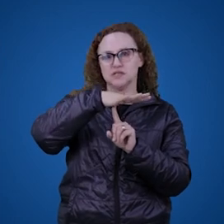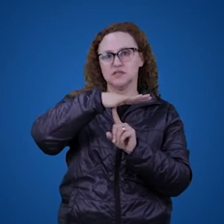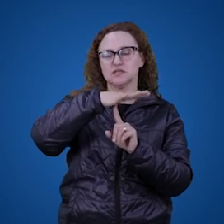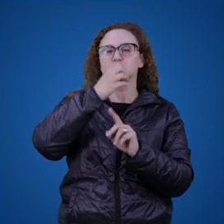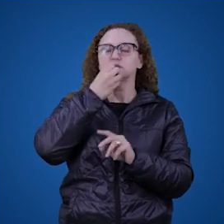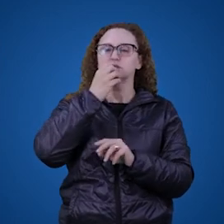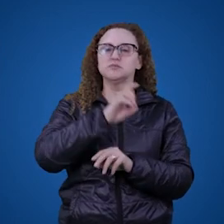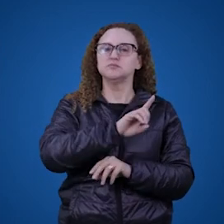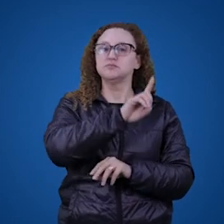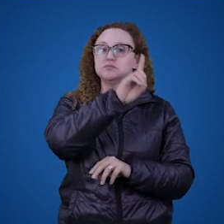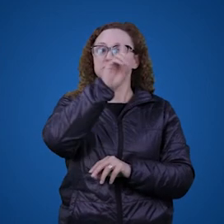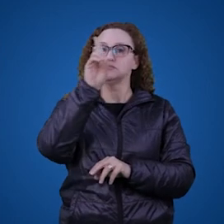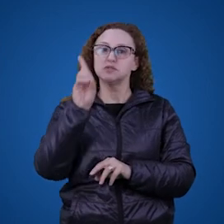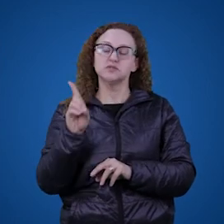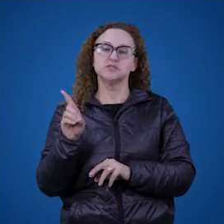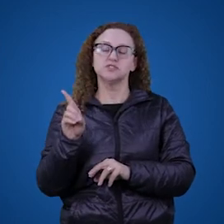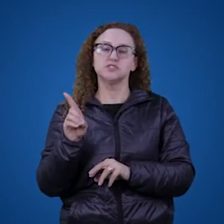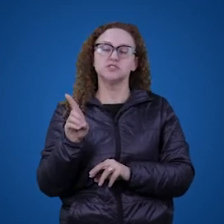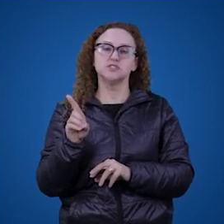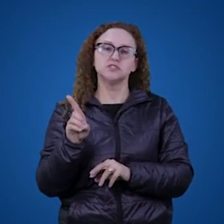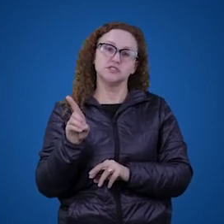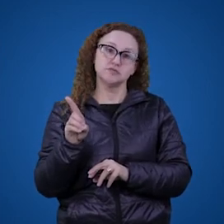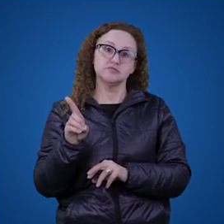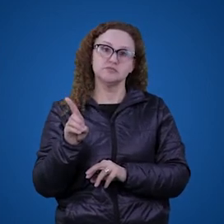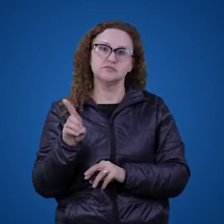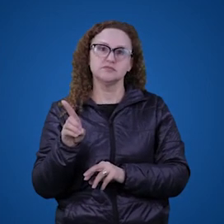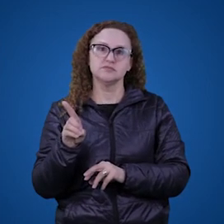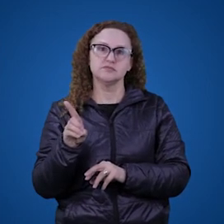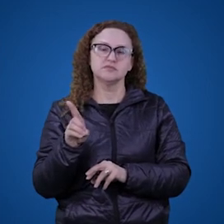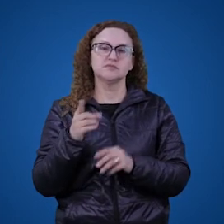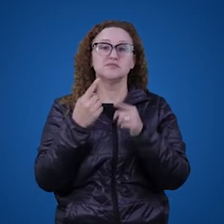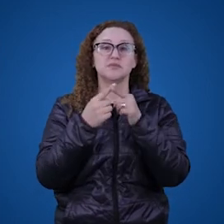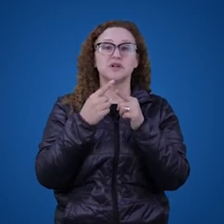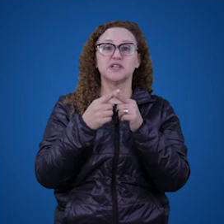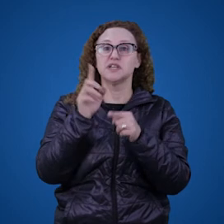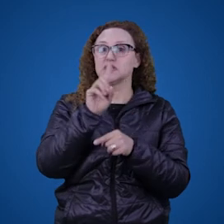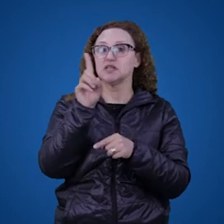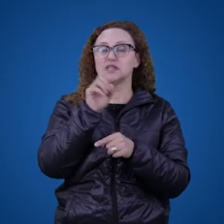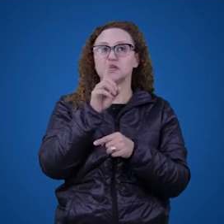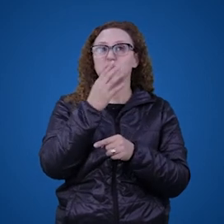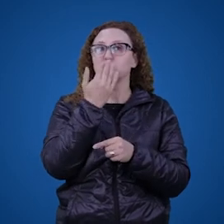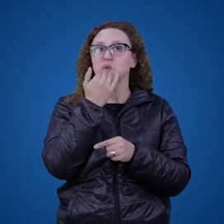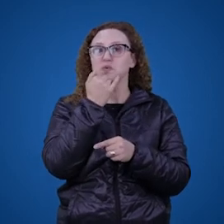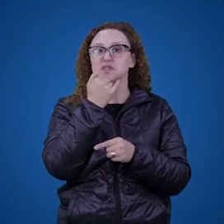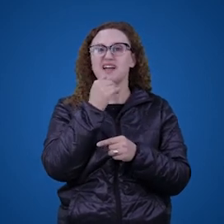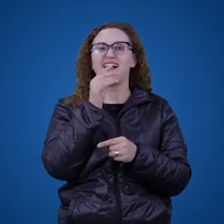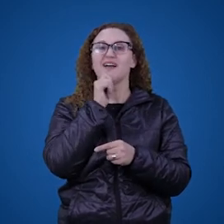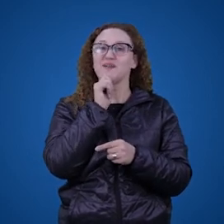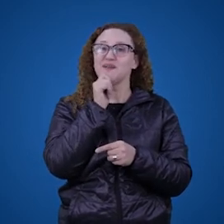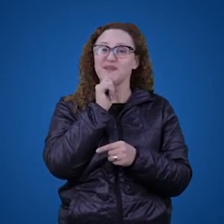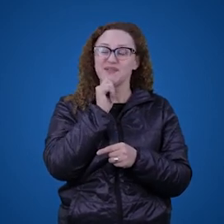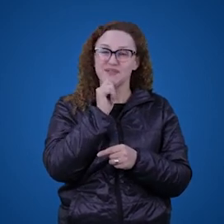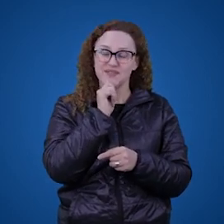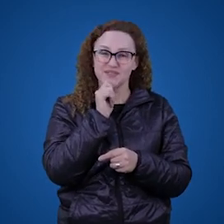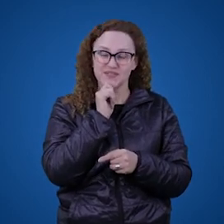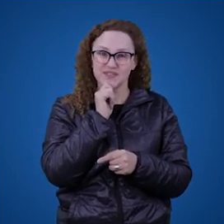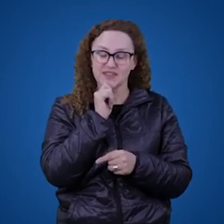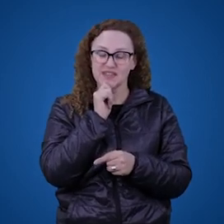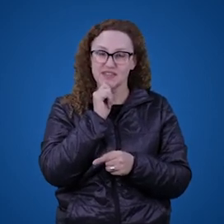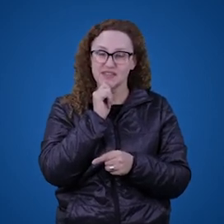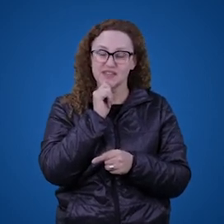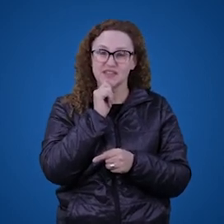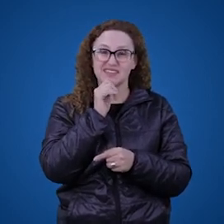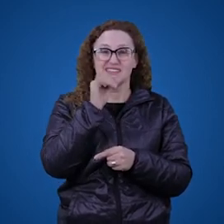pessoas falam bom dia e ainda complementam que para elas é bom dia porque elas não almoçaram. Então, parece que o almoço é uma